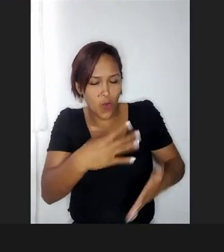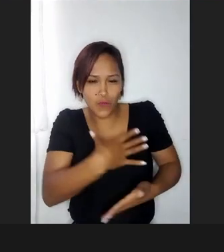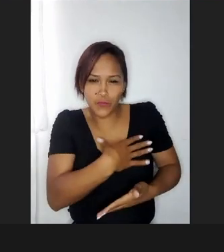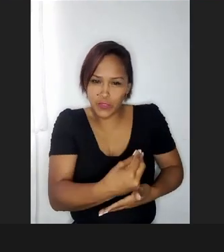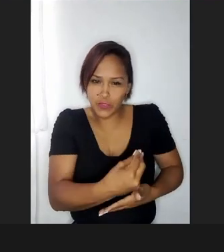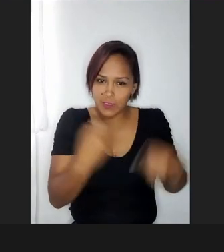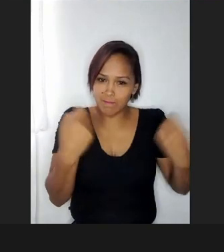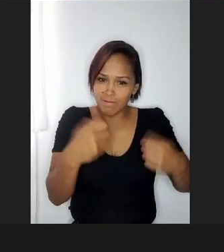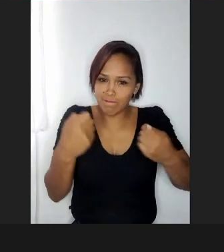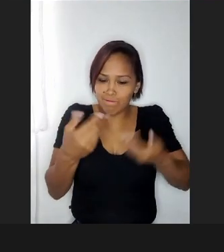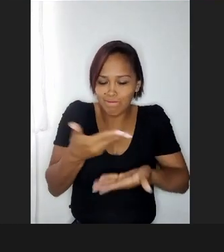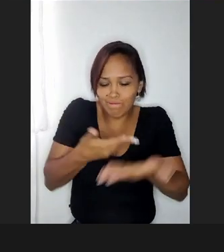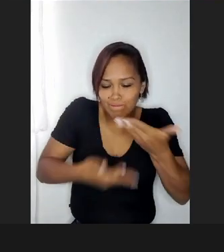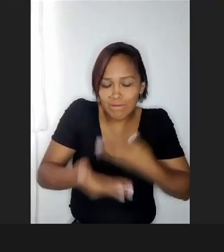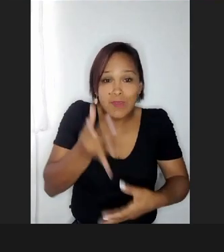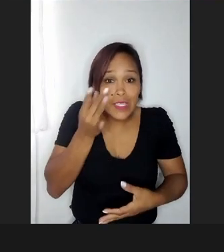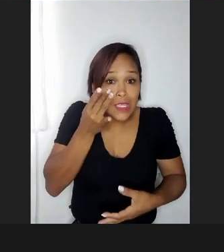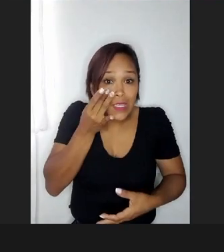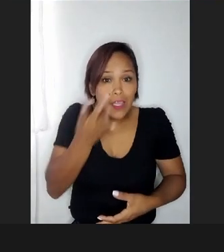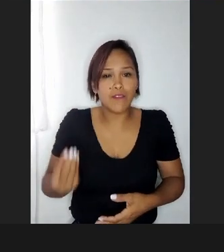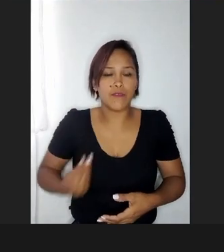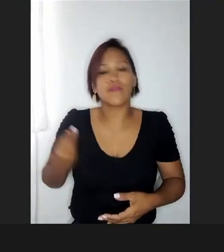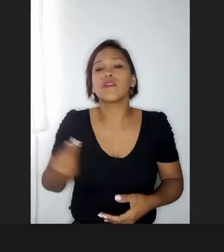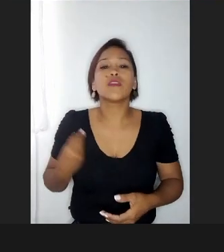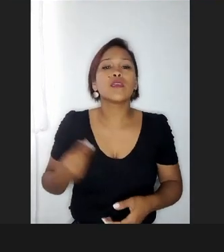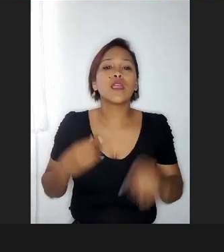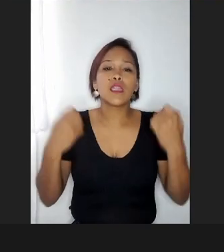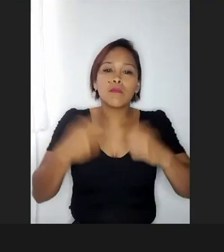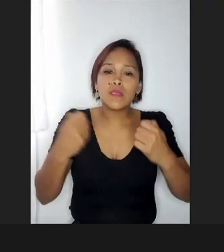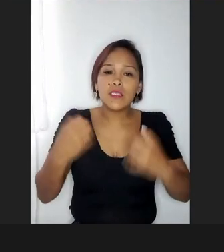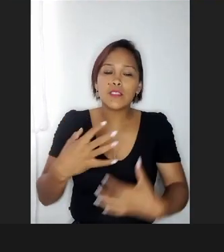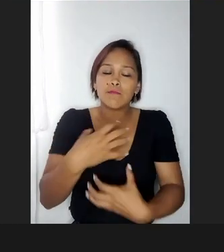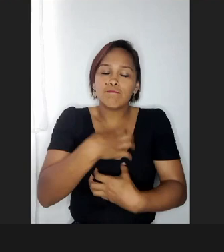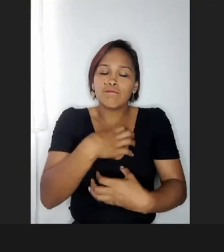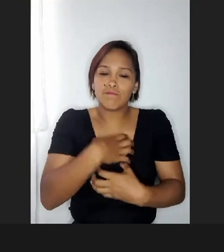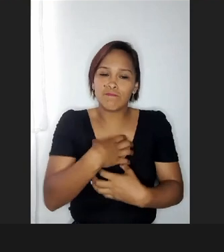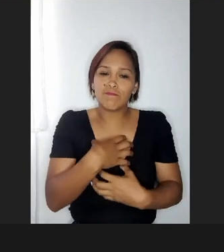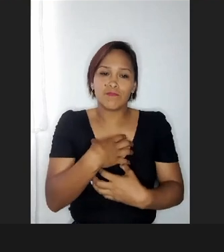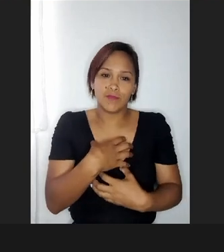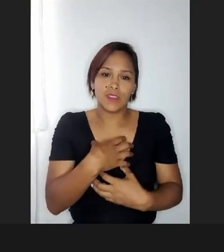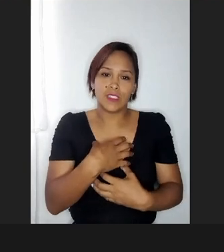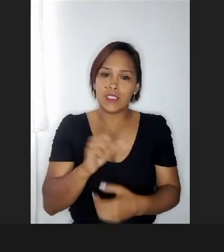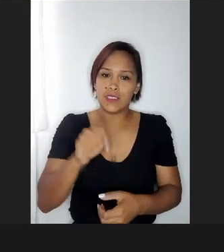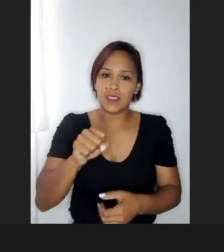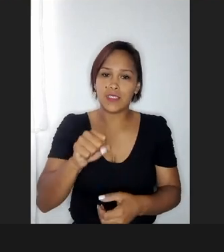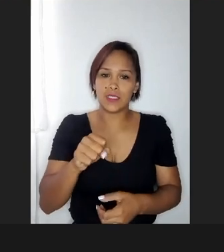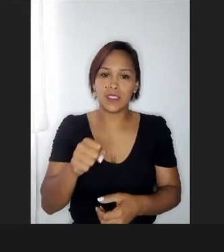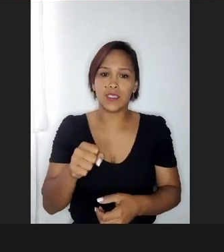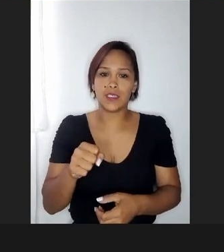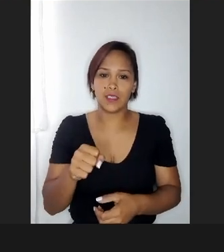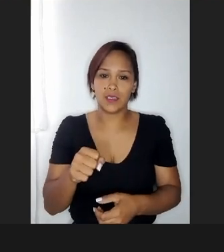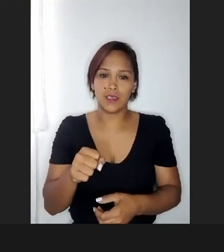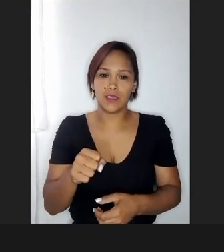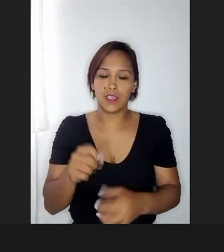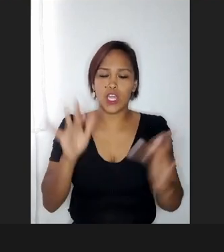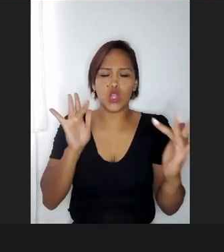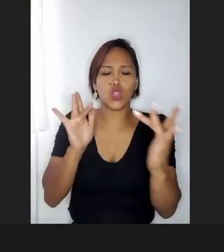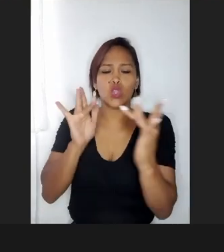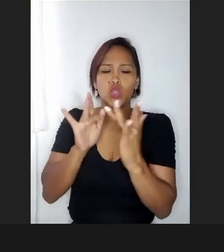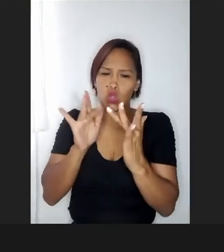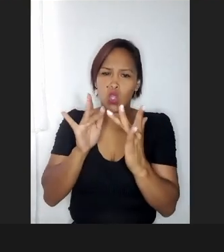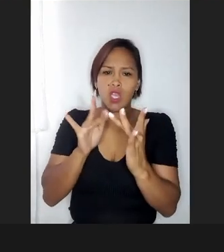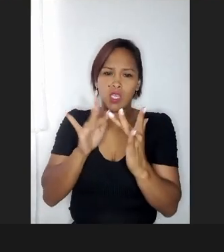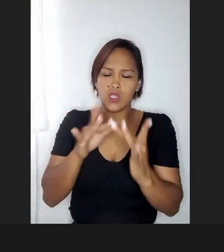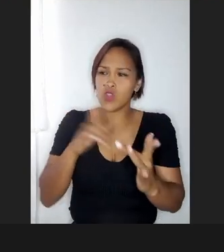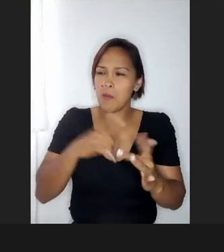estar presente, nele, né, ele precisa sentir isso, que ele, que essa conexão é o que existe de